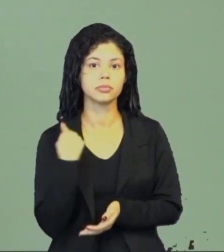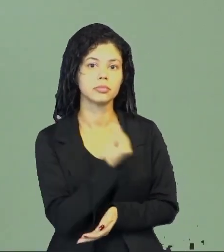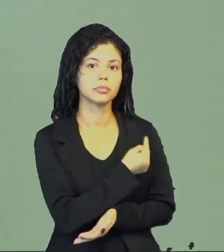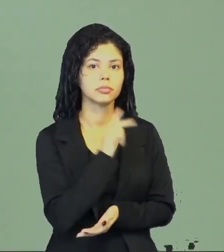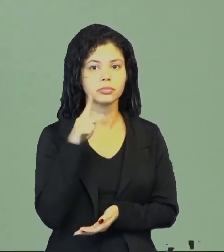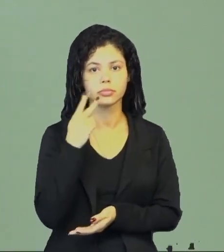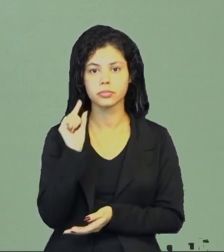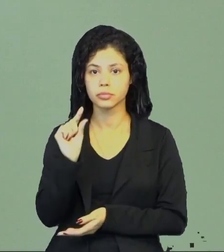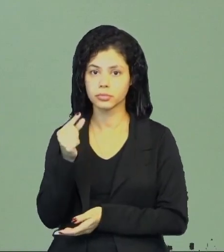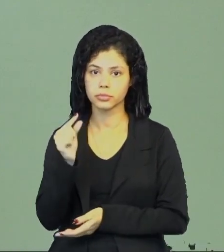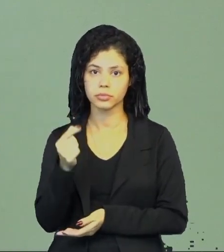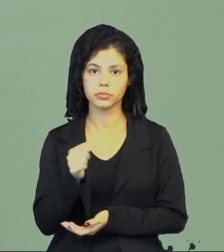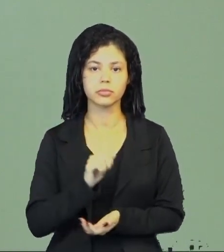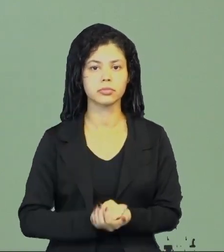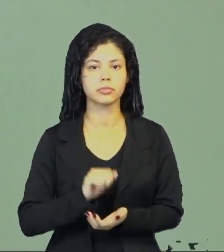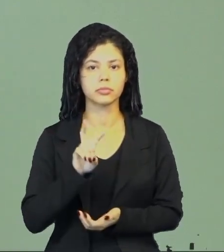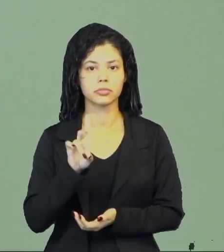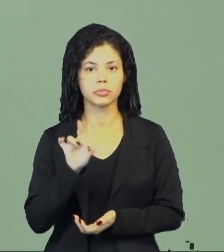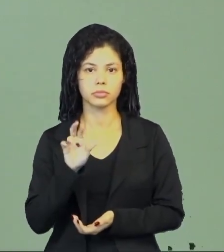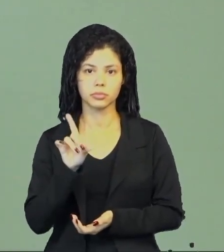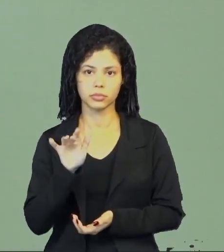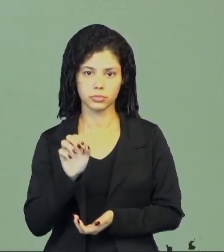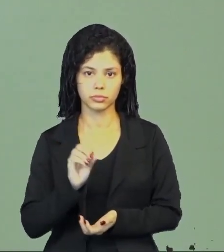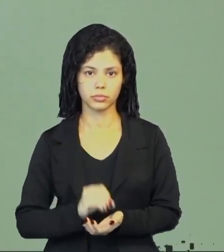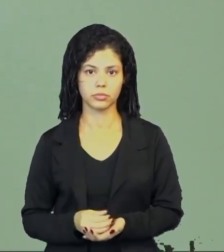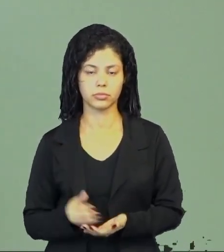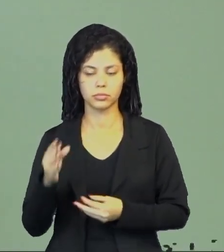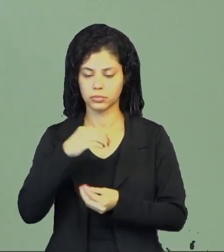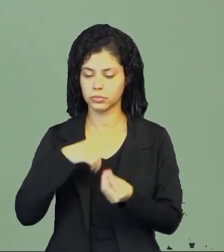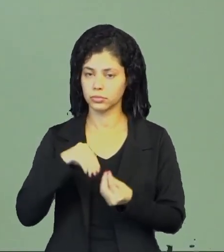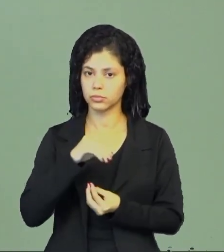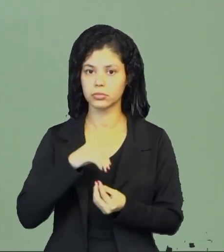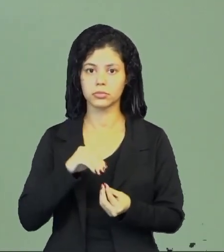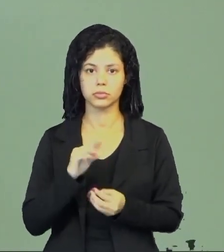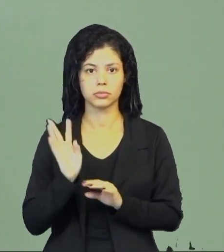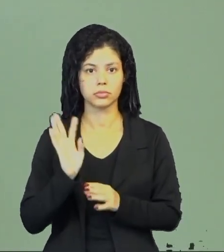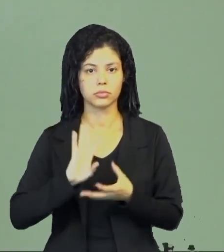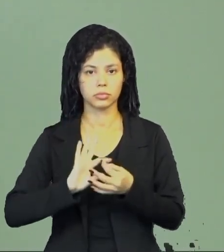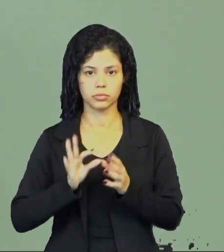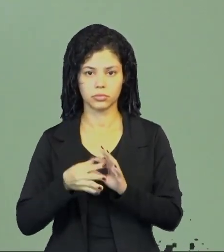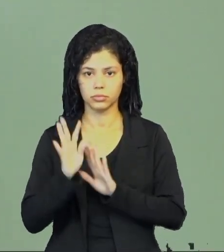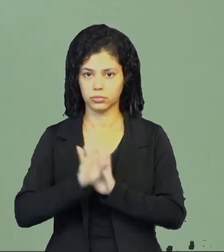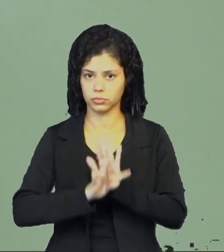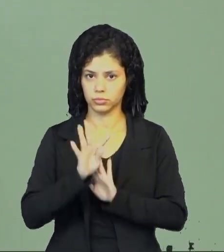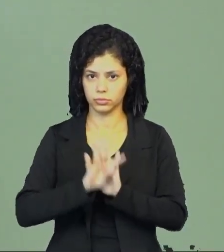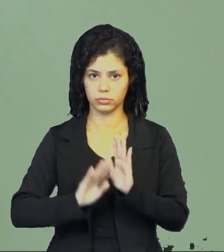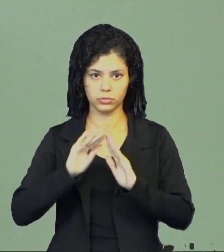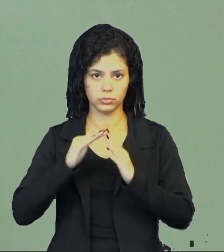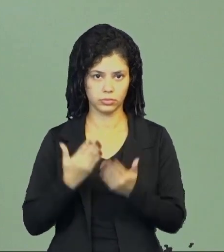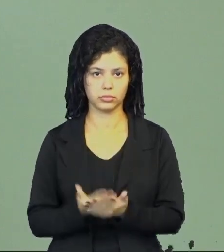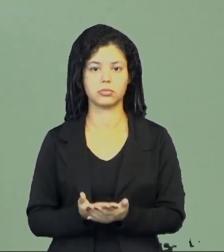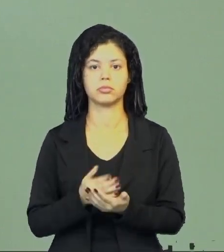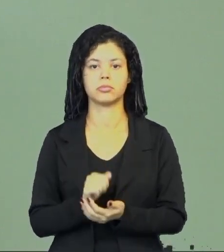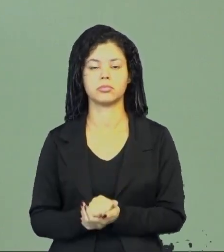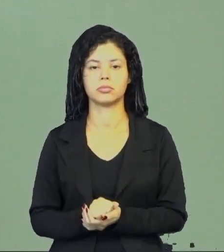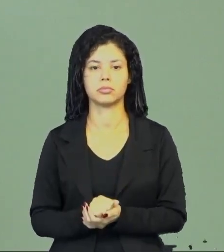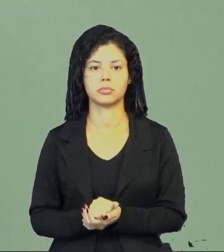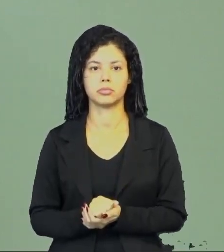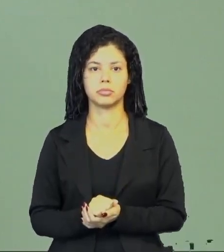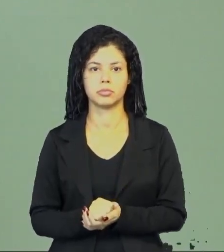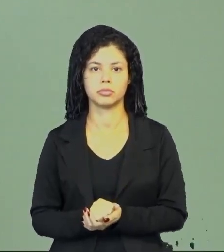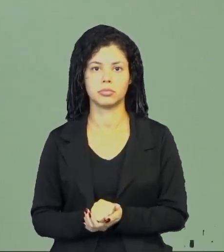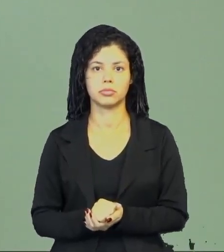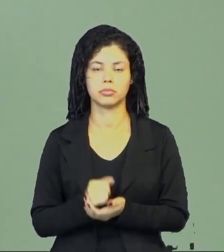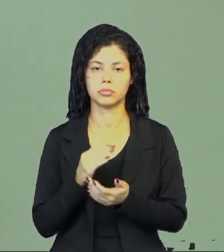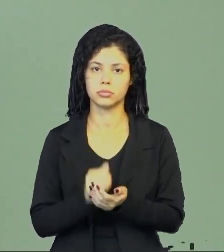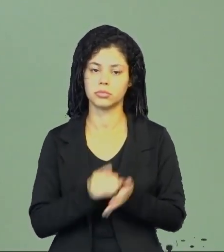vamos falar um pouco do vocabulário, galerinha, que envolve o contexto escolar. Então, hoje nós vamos falar das partes